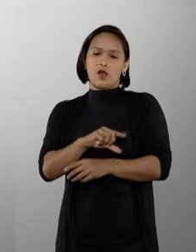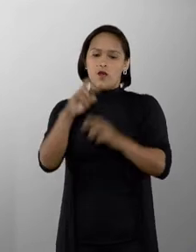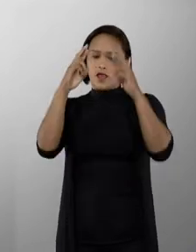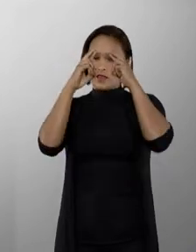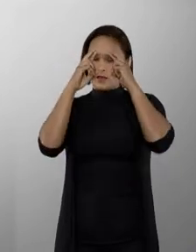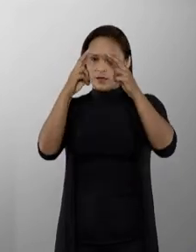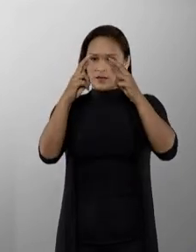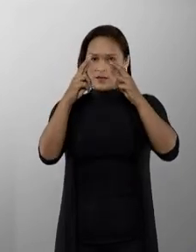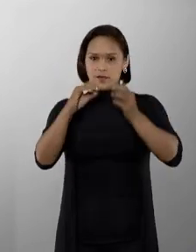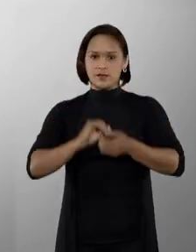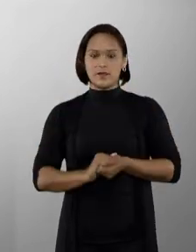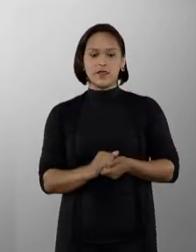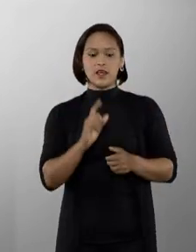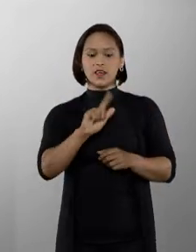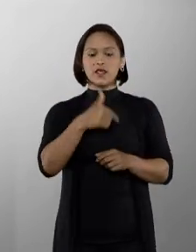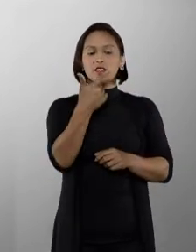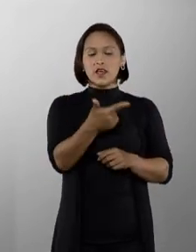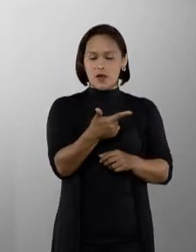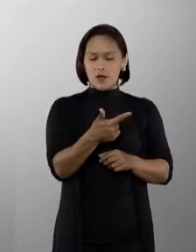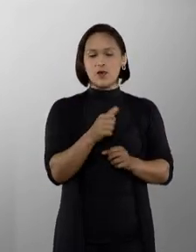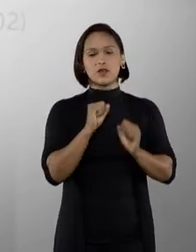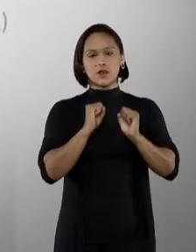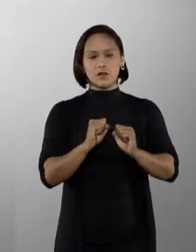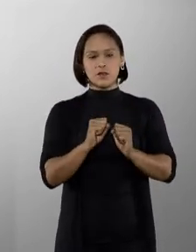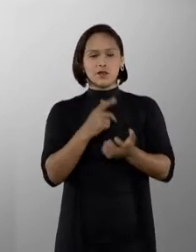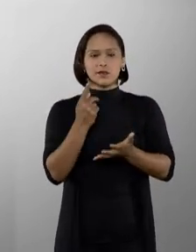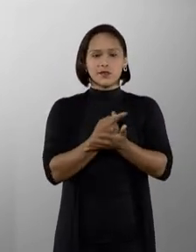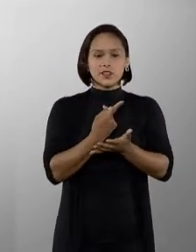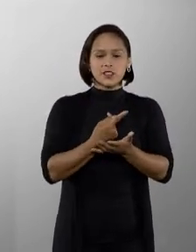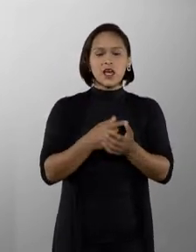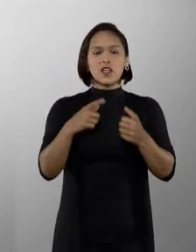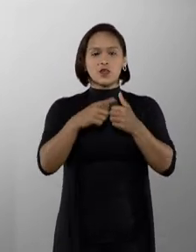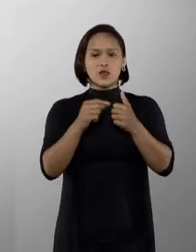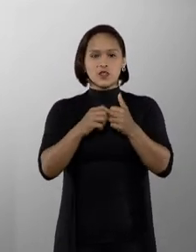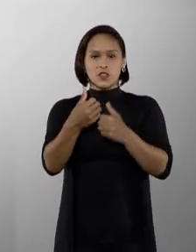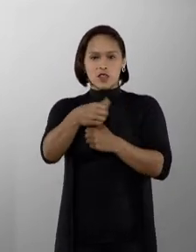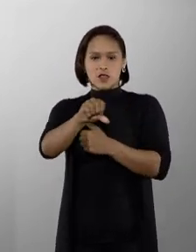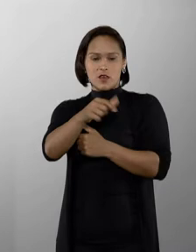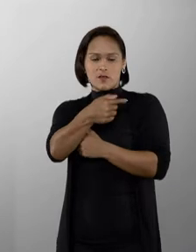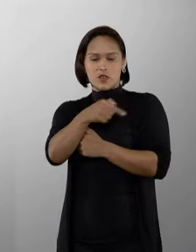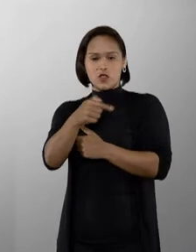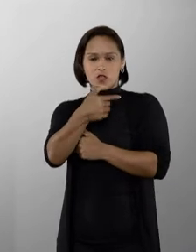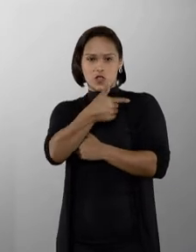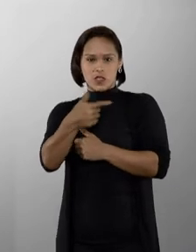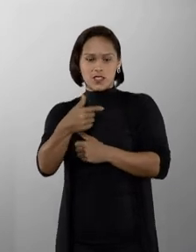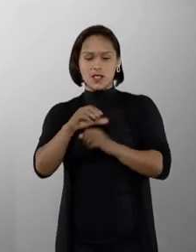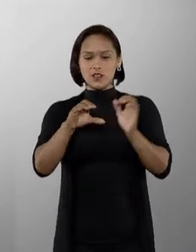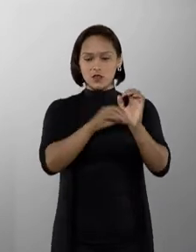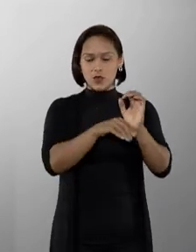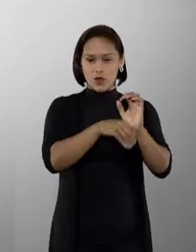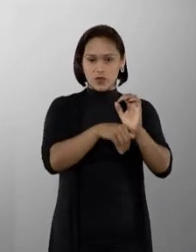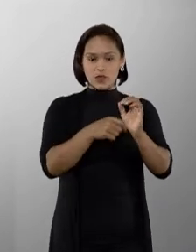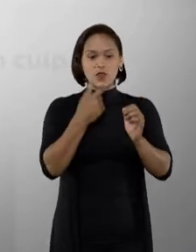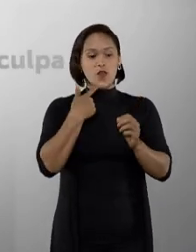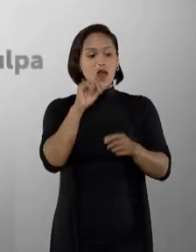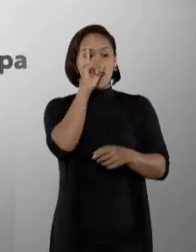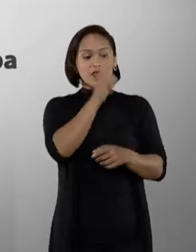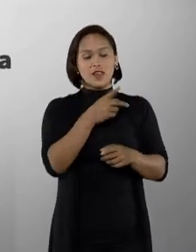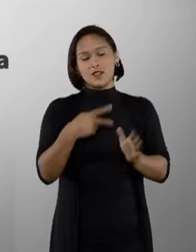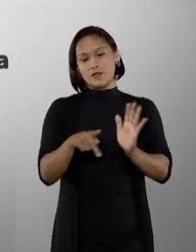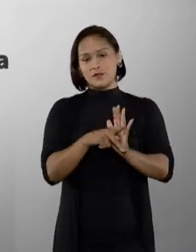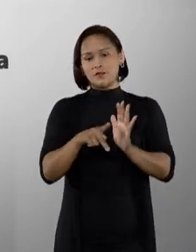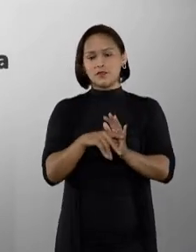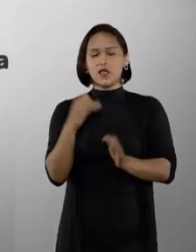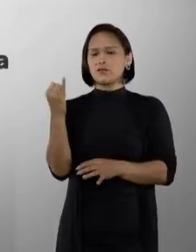não é responsabilizado. E a objetiva presente no artigo 927 do Código Civil. Nesse